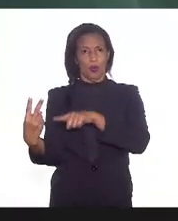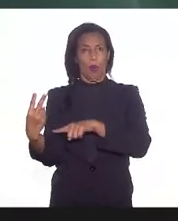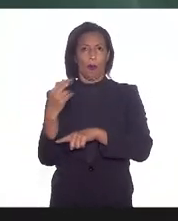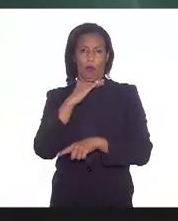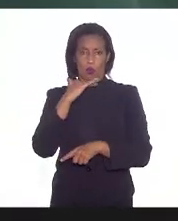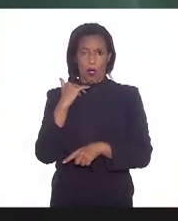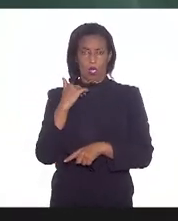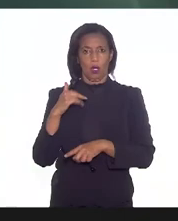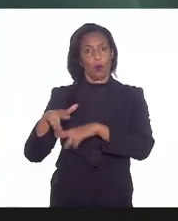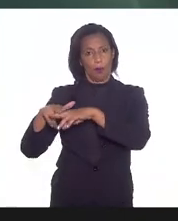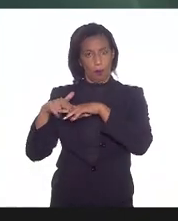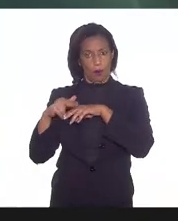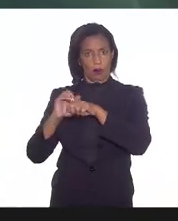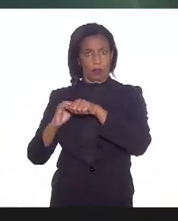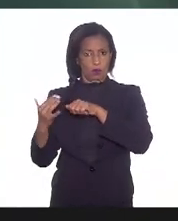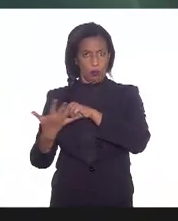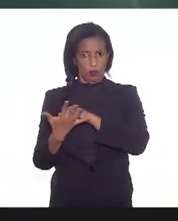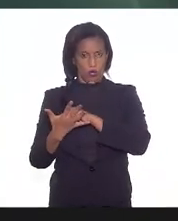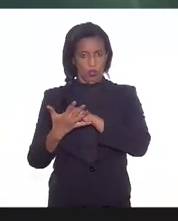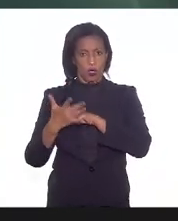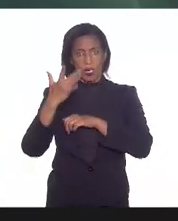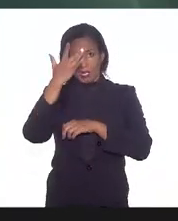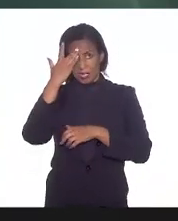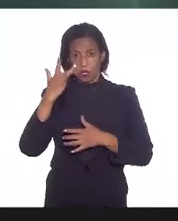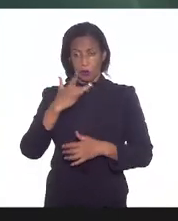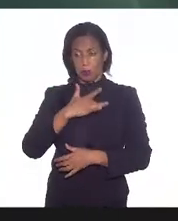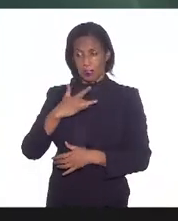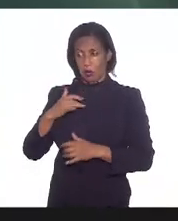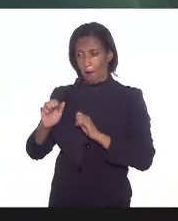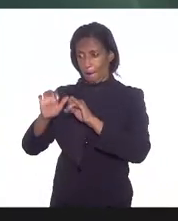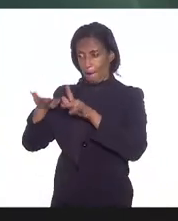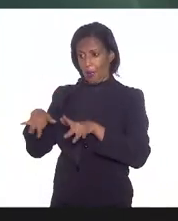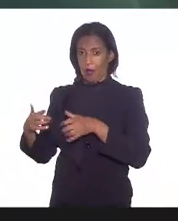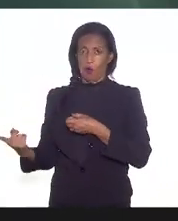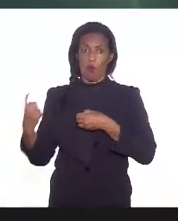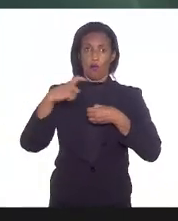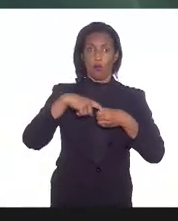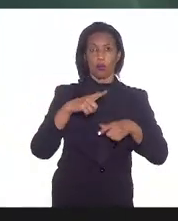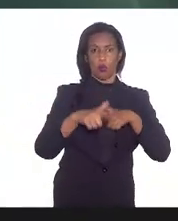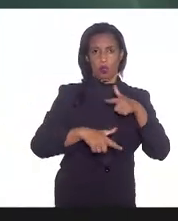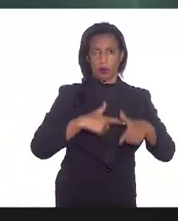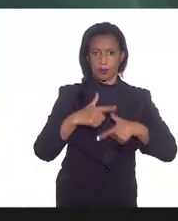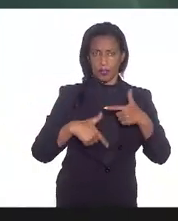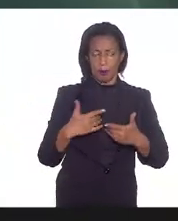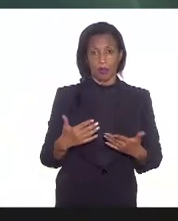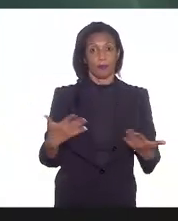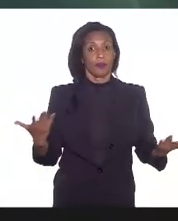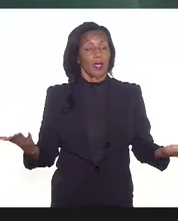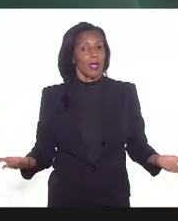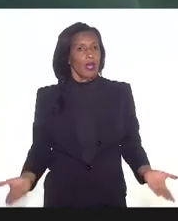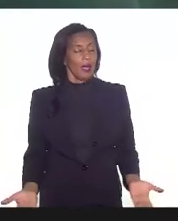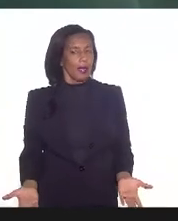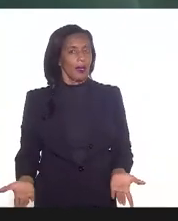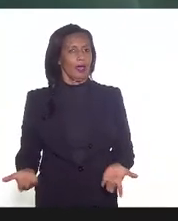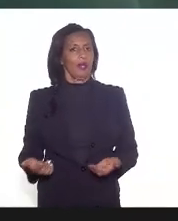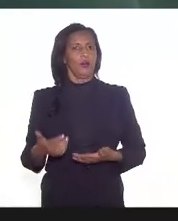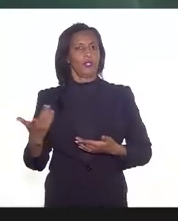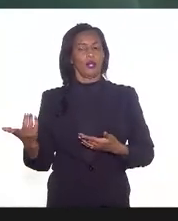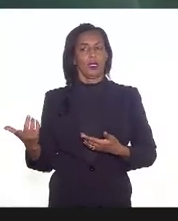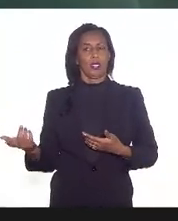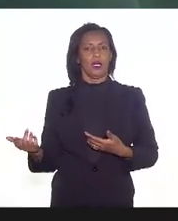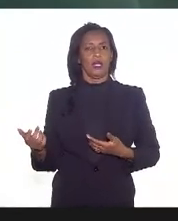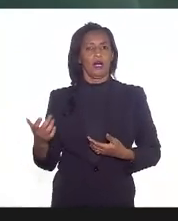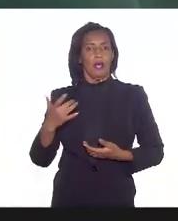todos os recuperados voltaram ao trabalho sem problema nenhum é lógico que no universo 17 milhões de recuperados